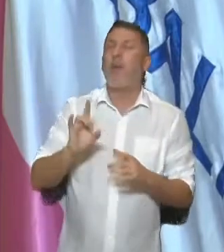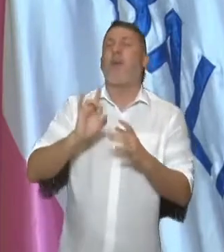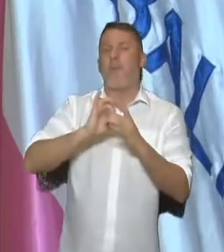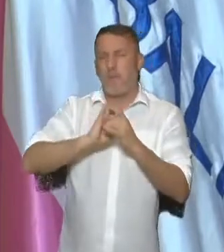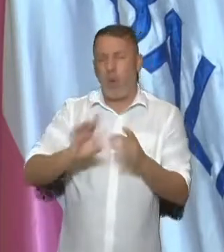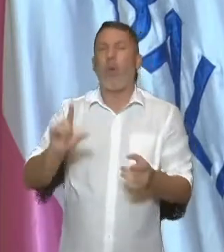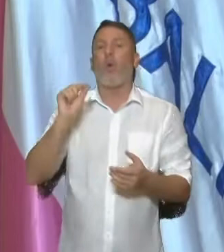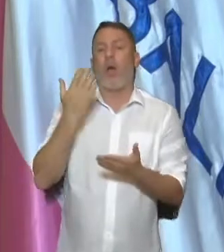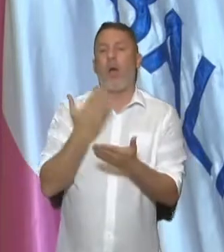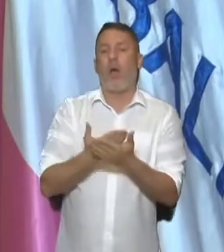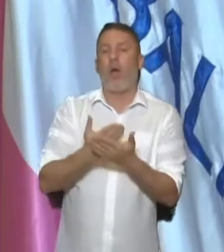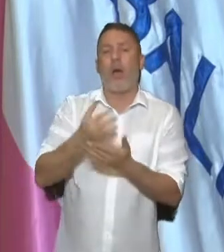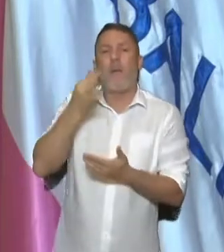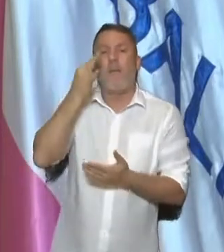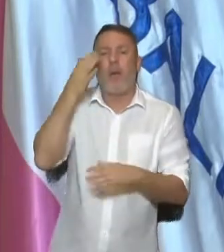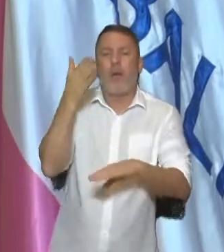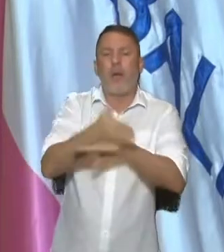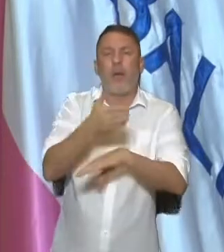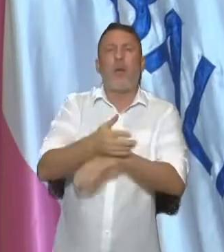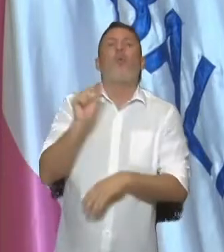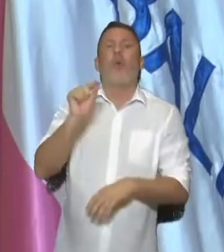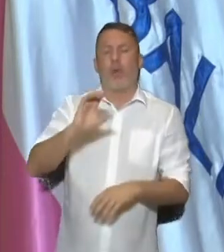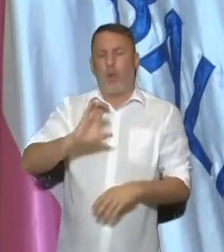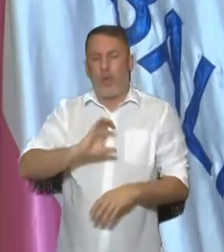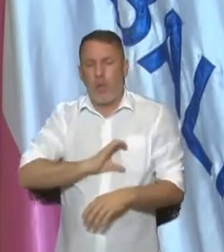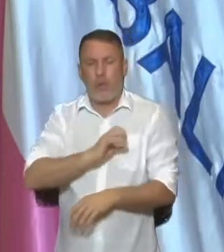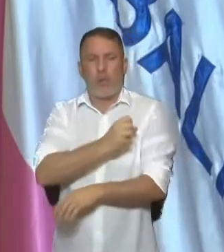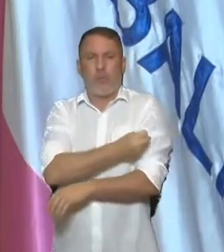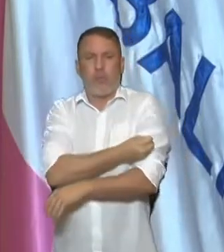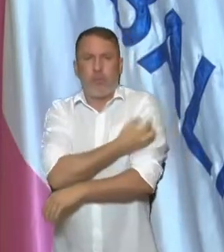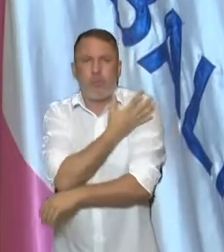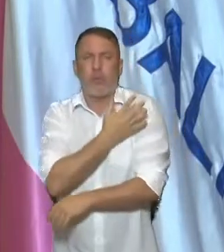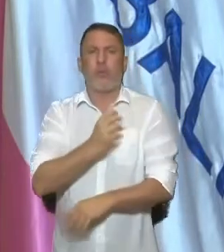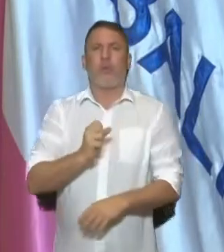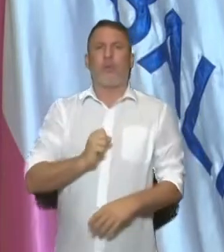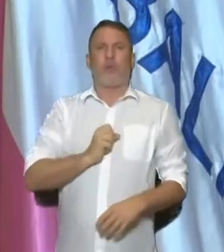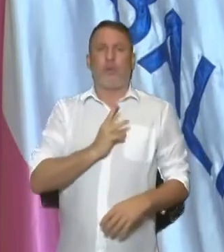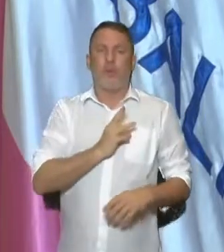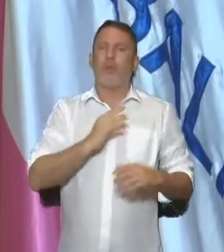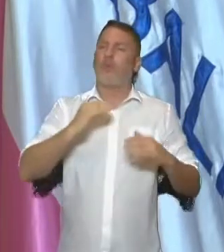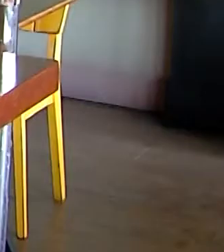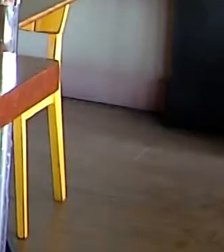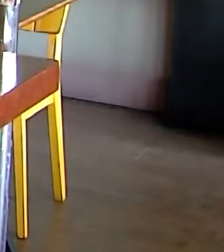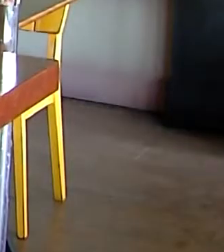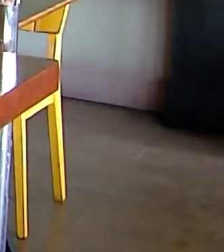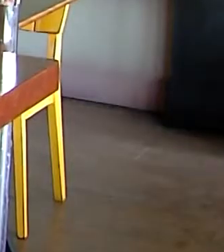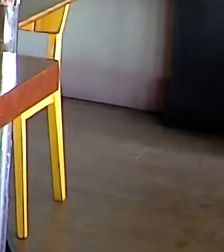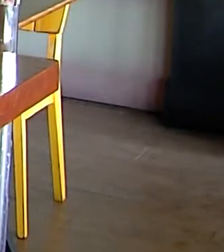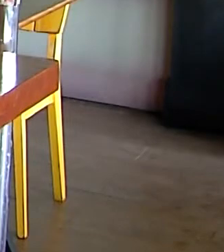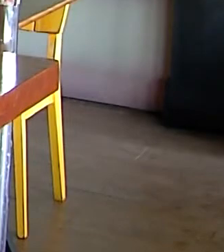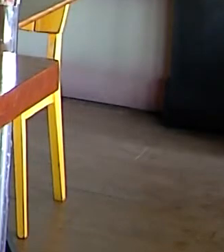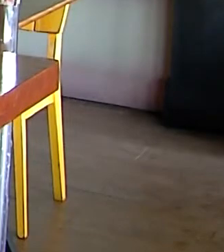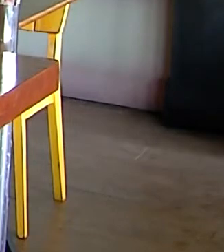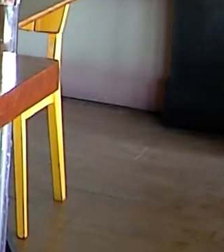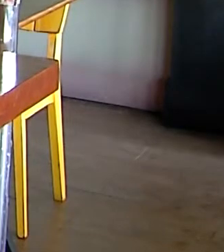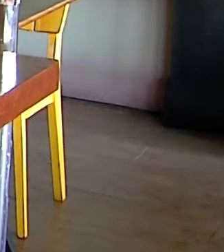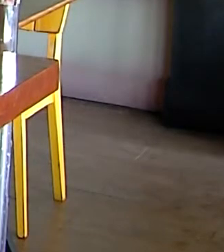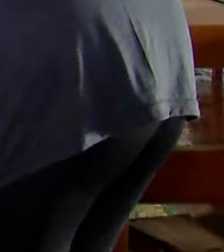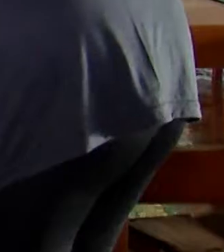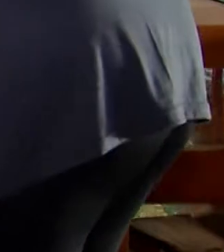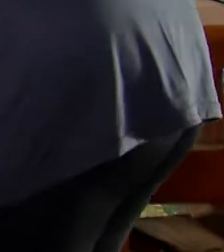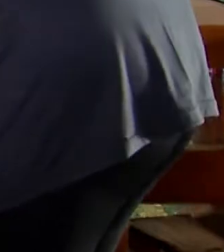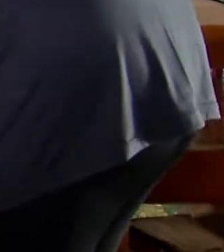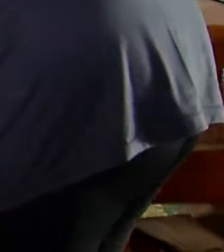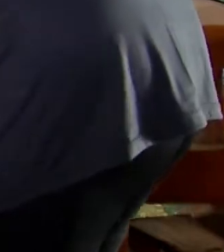em todos os níveis. Então, esse é um assunto, esse é um tema que muda. Bares e restaurantes vão